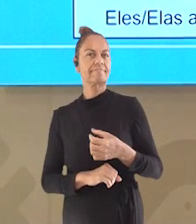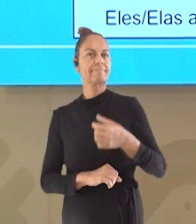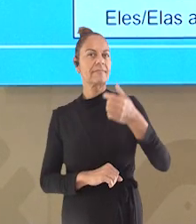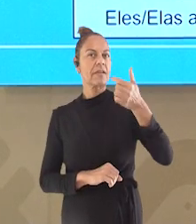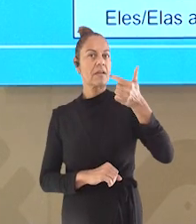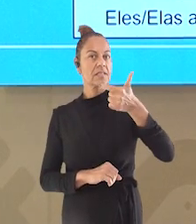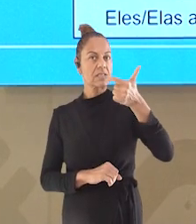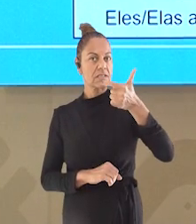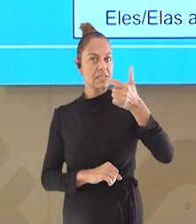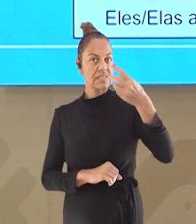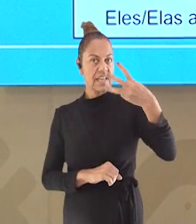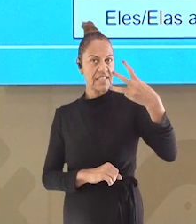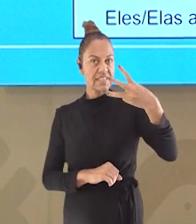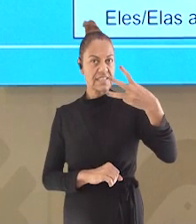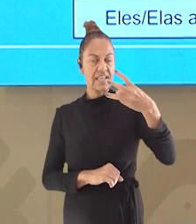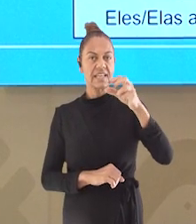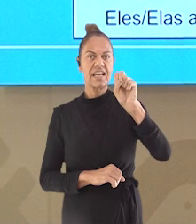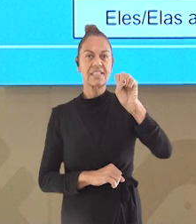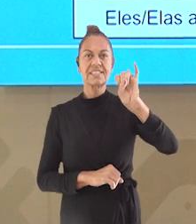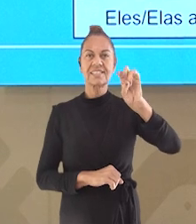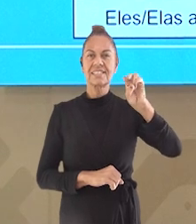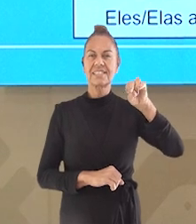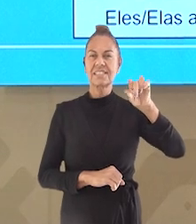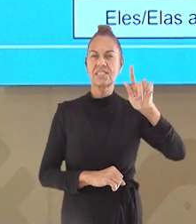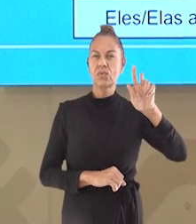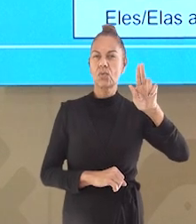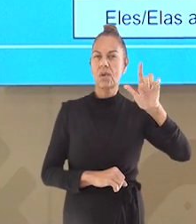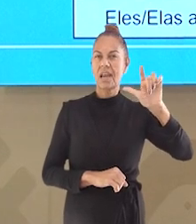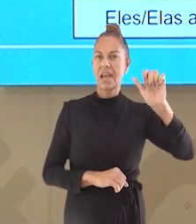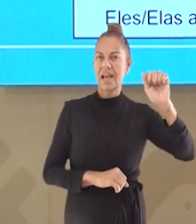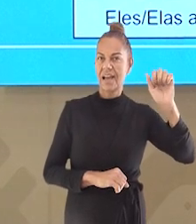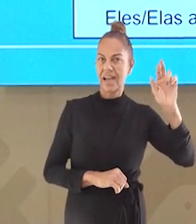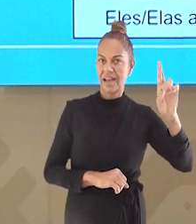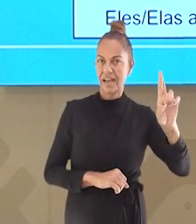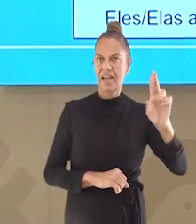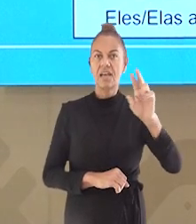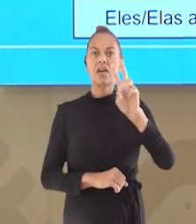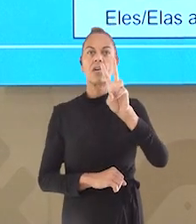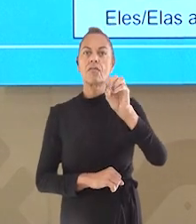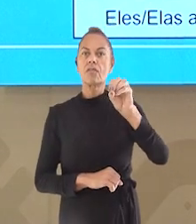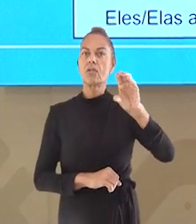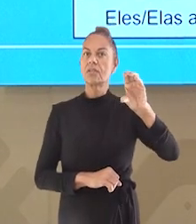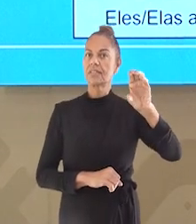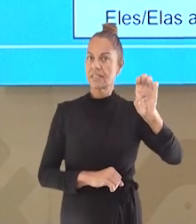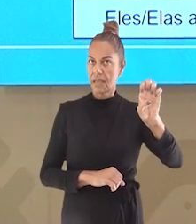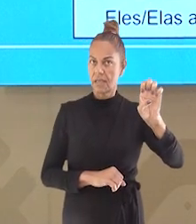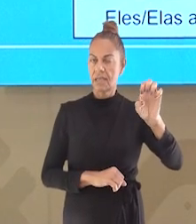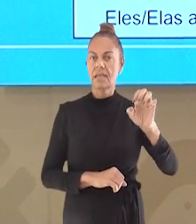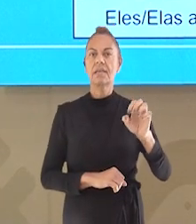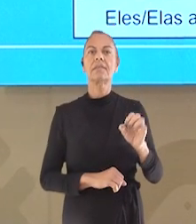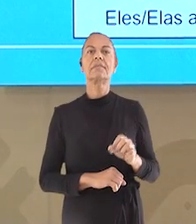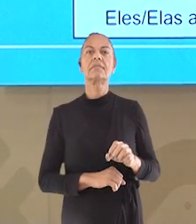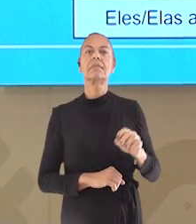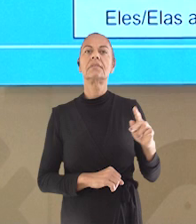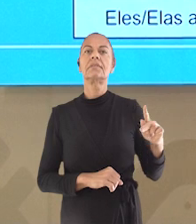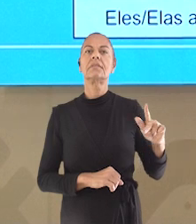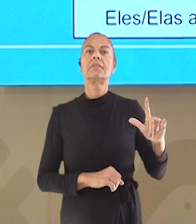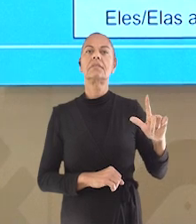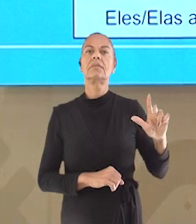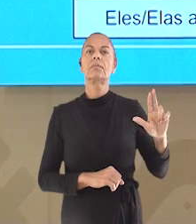veja só, terceira pessoa do singular você e terceira pessoa do plural vocês, certo?